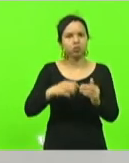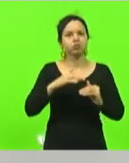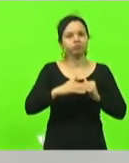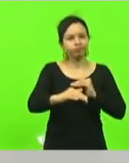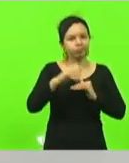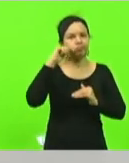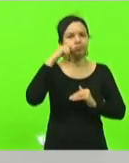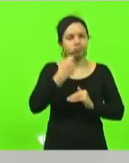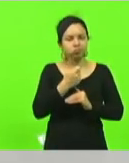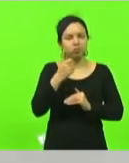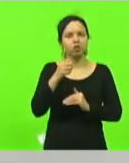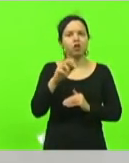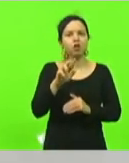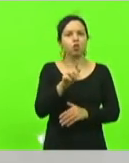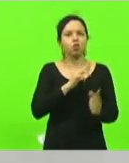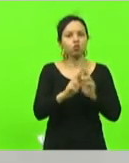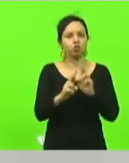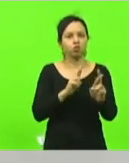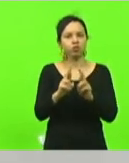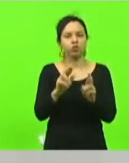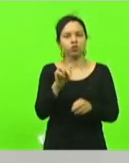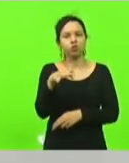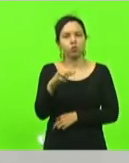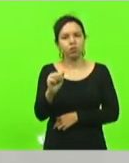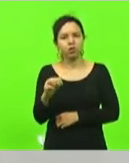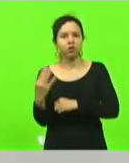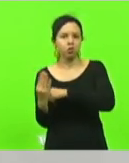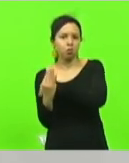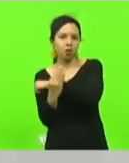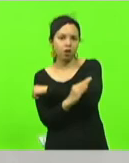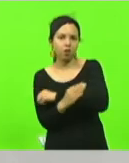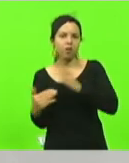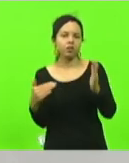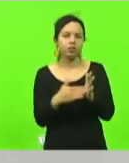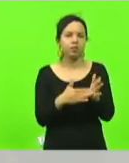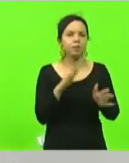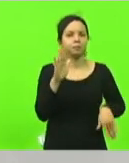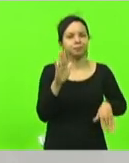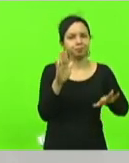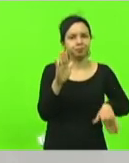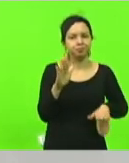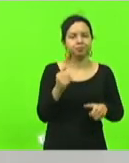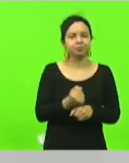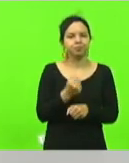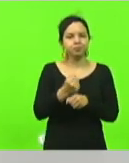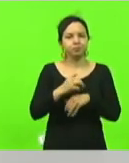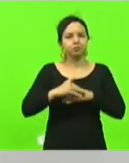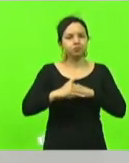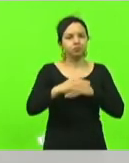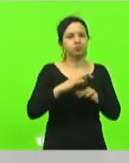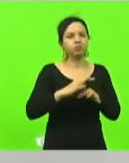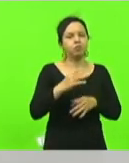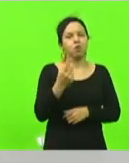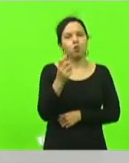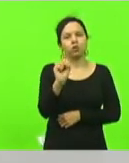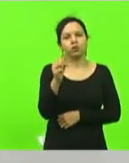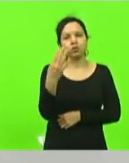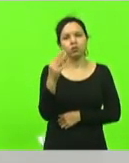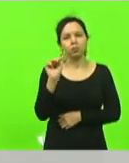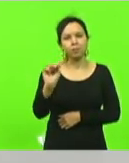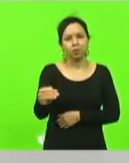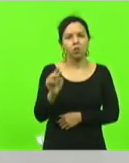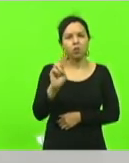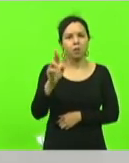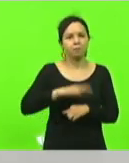ligam o Tubarão às praias isso uma obra de mais de 84 milhões de reais o